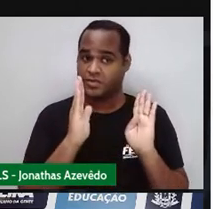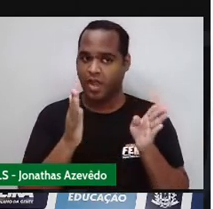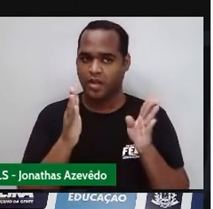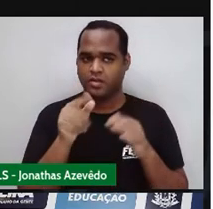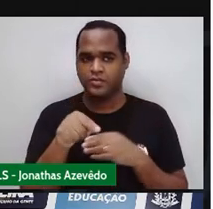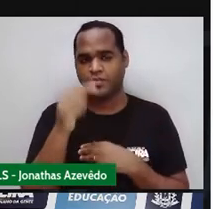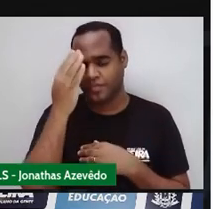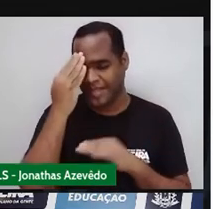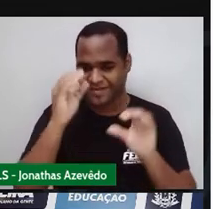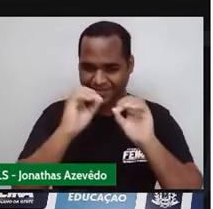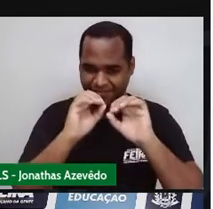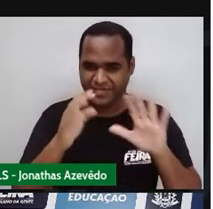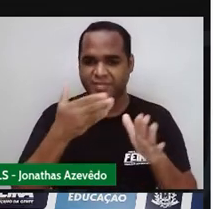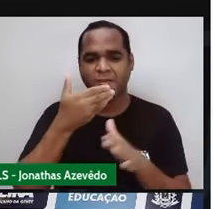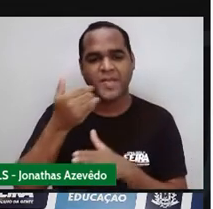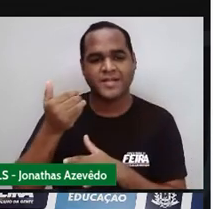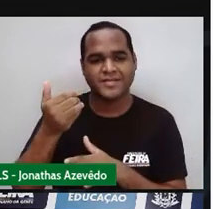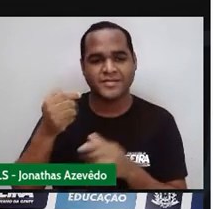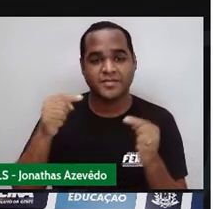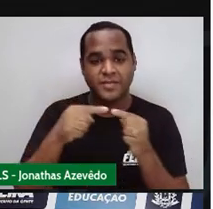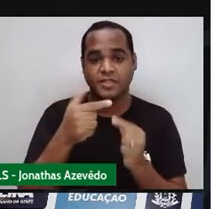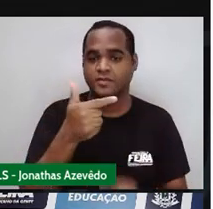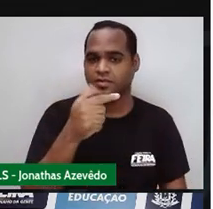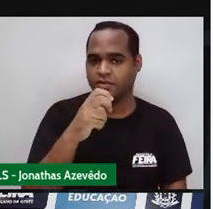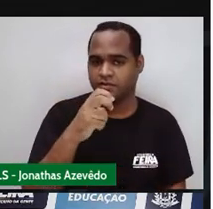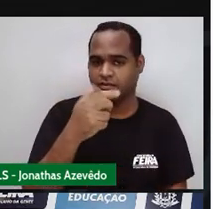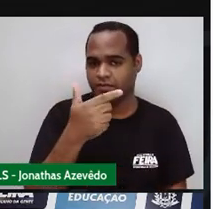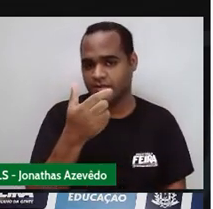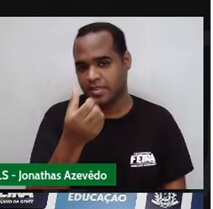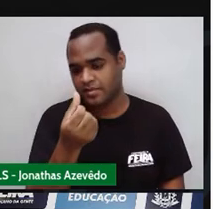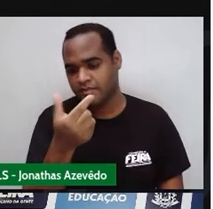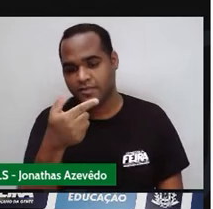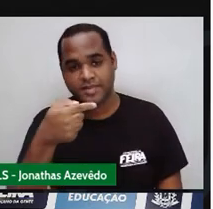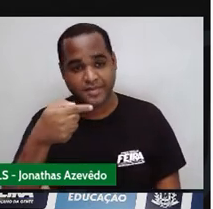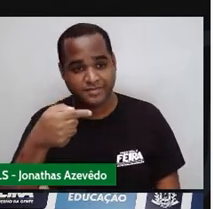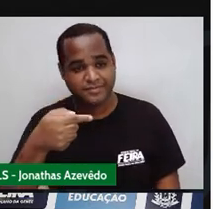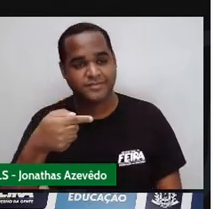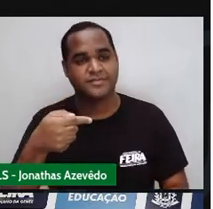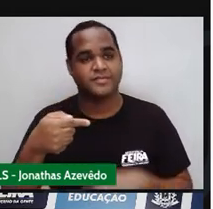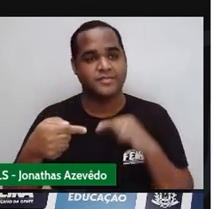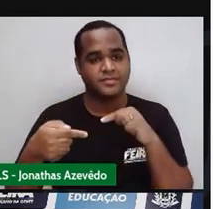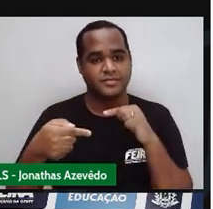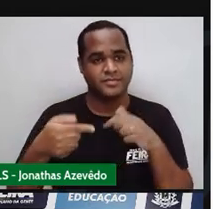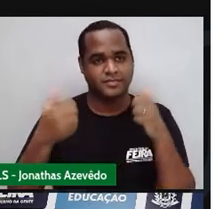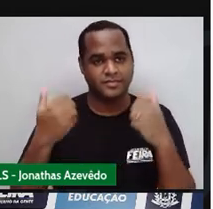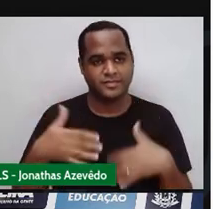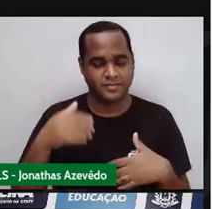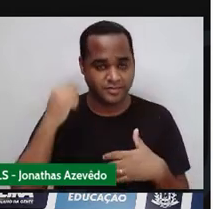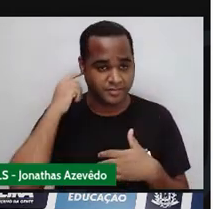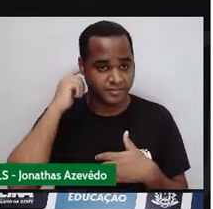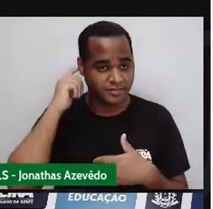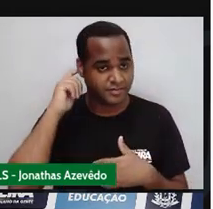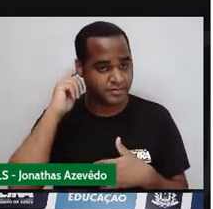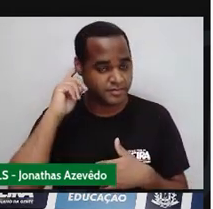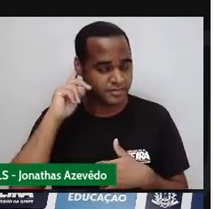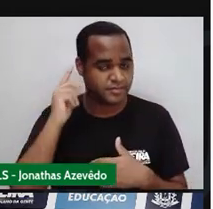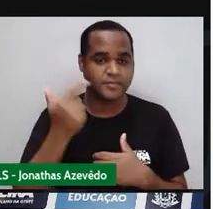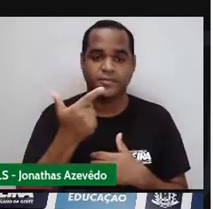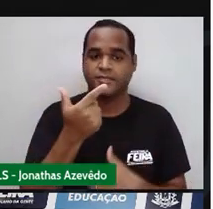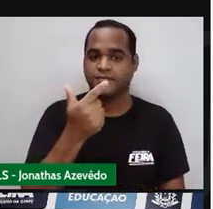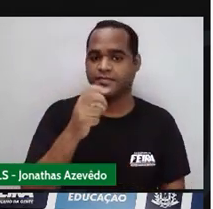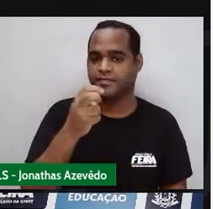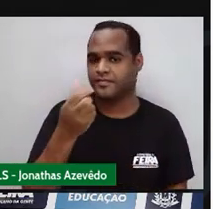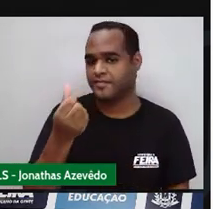melhor O que eu tô falando Aqui no exemplo Do 25 O 26 E o 27 Escolhendo esses três números consecutivos